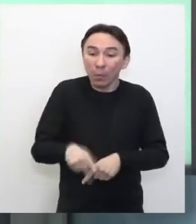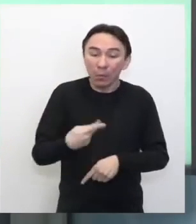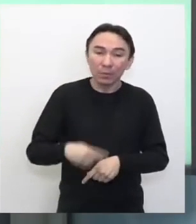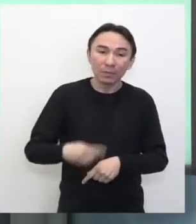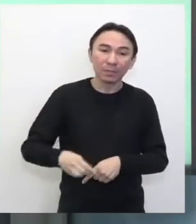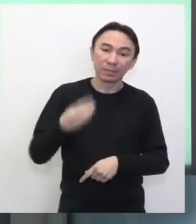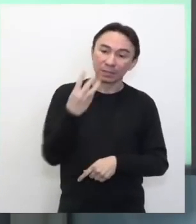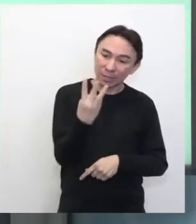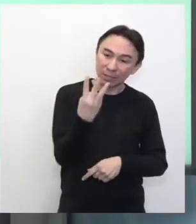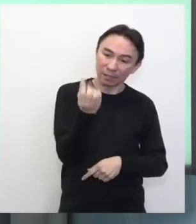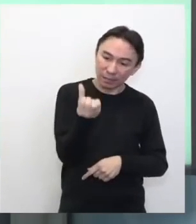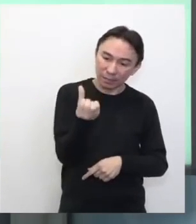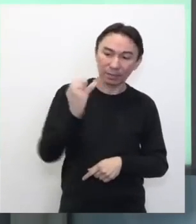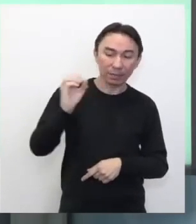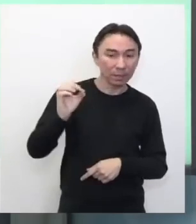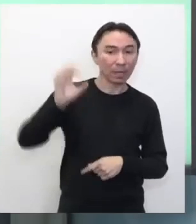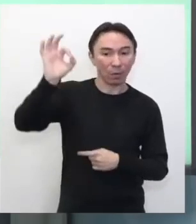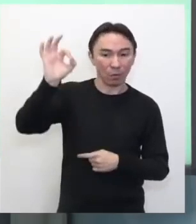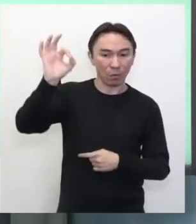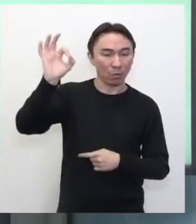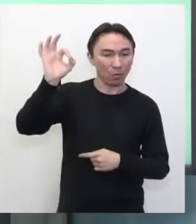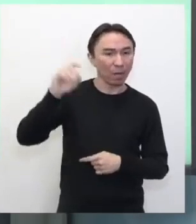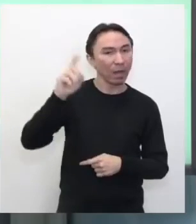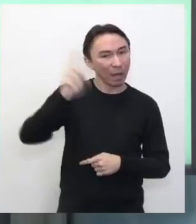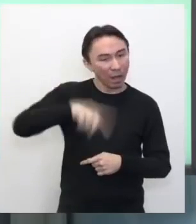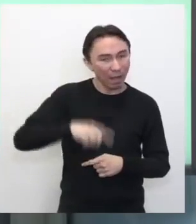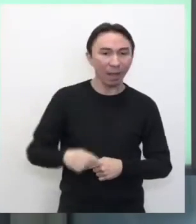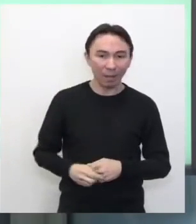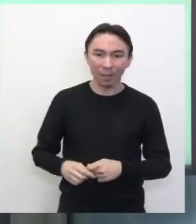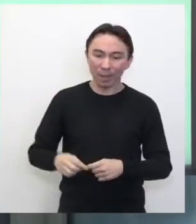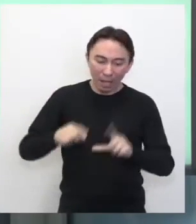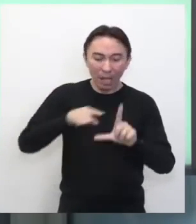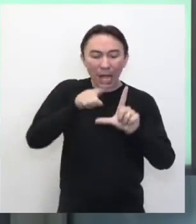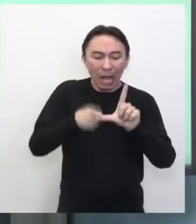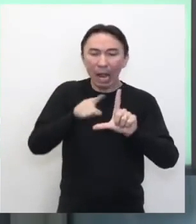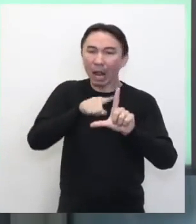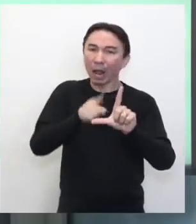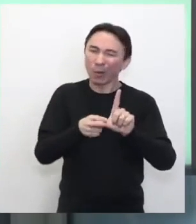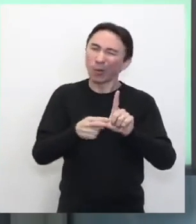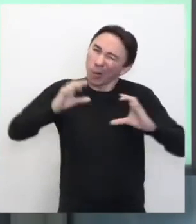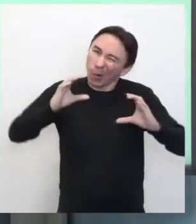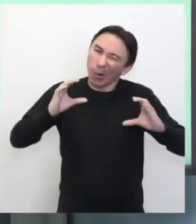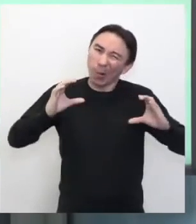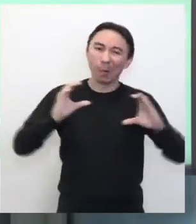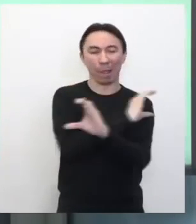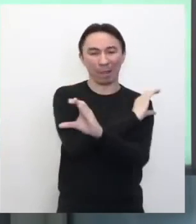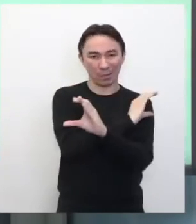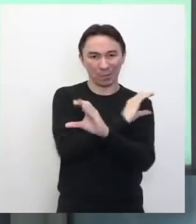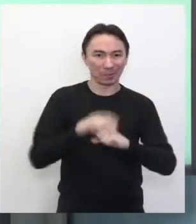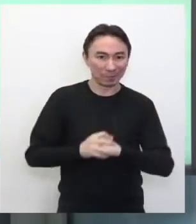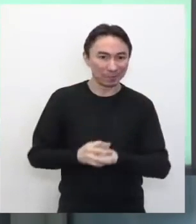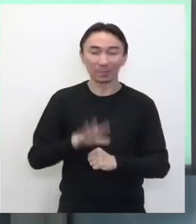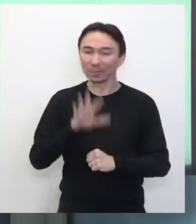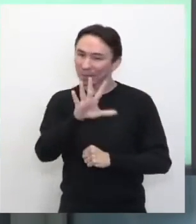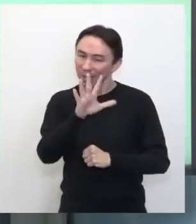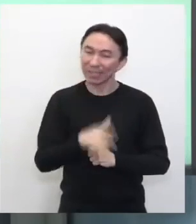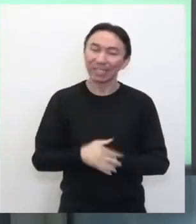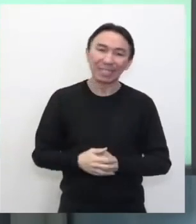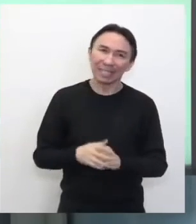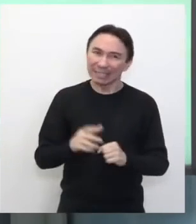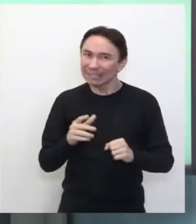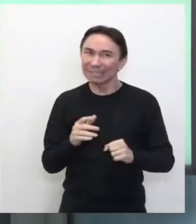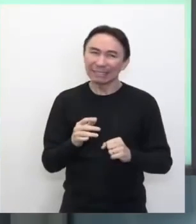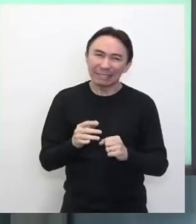de 360 graus, que é um ângulo completo. Esse ângulo completo aí eu vou associar para vocês com o tempo, né?